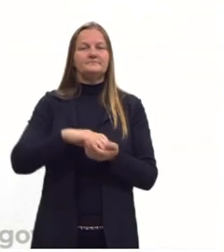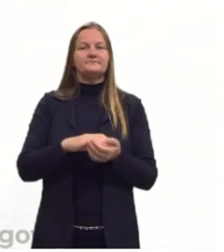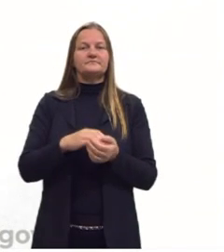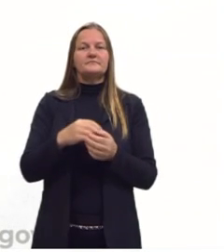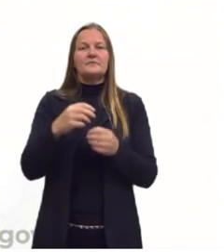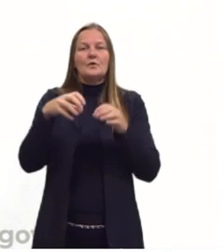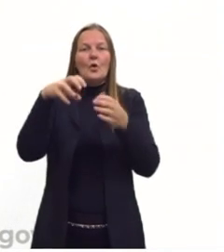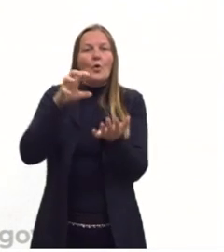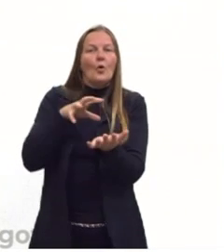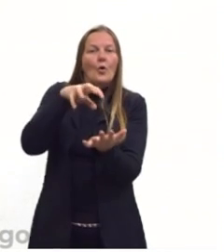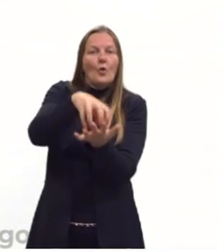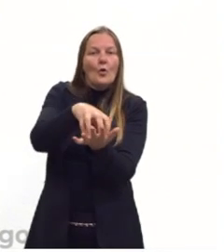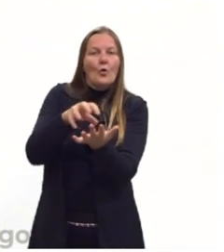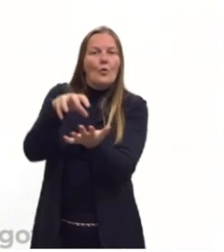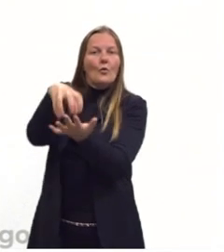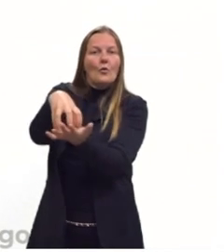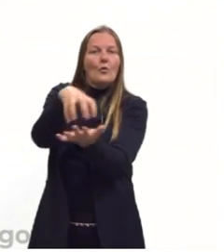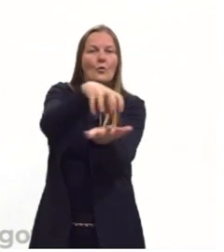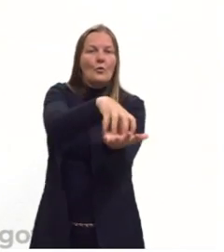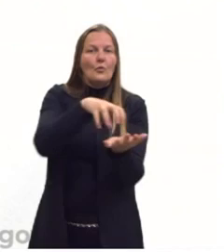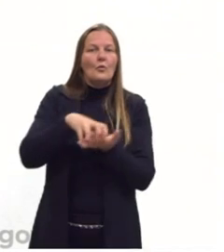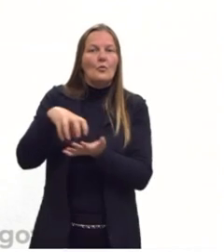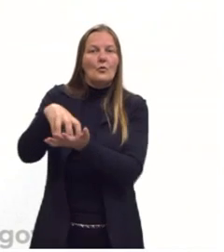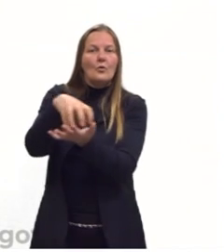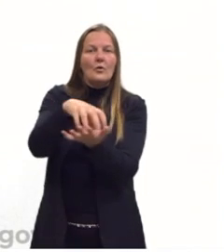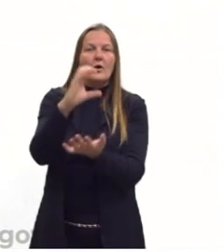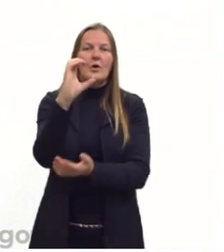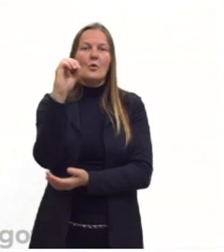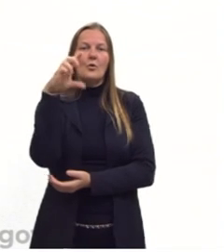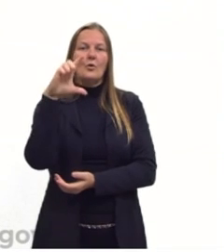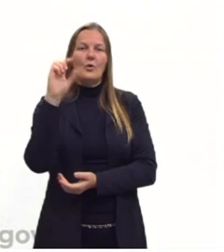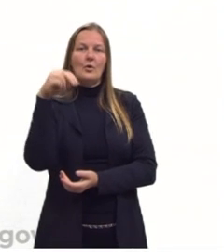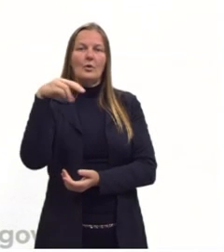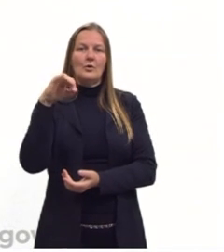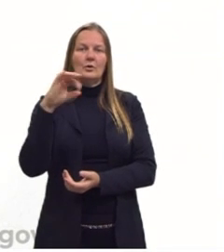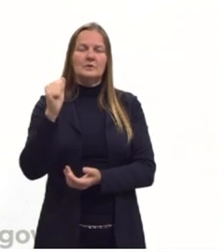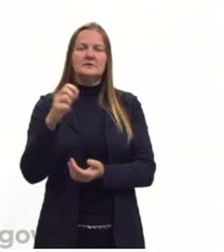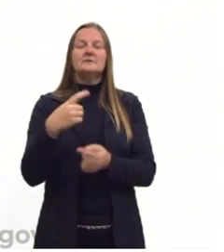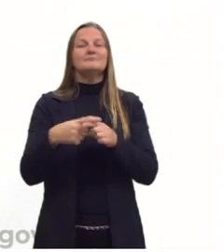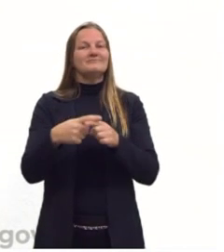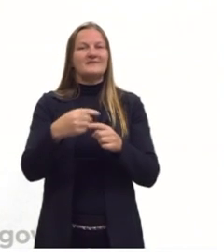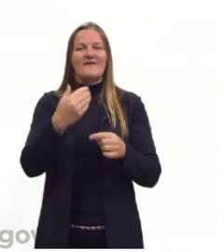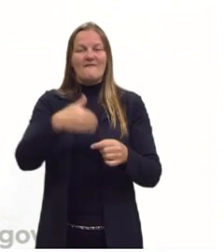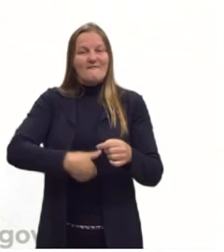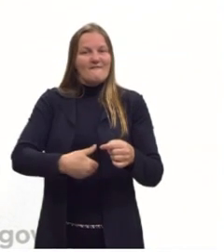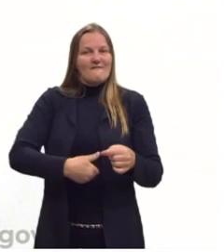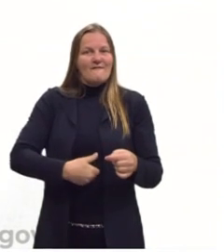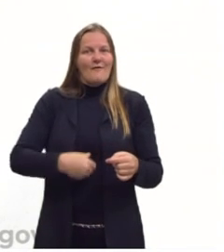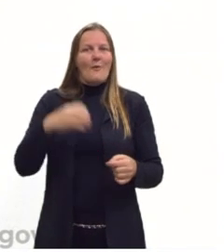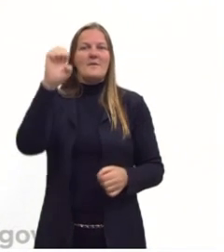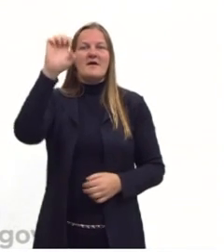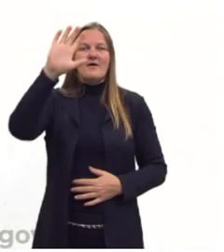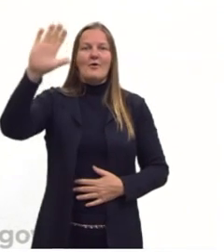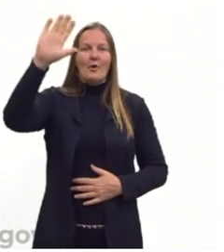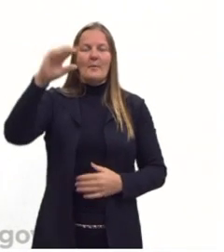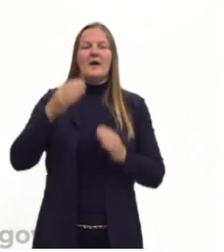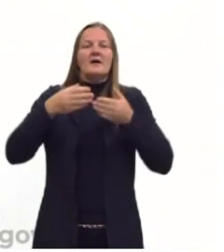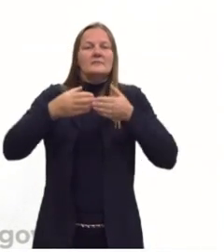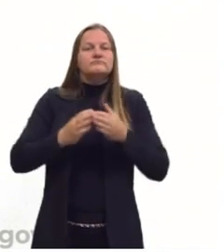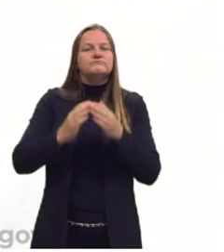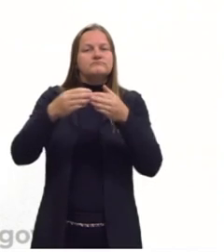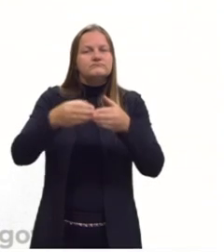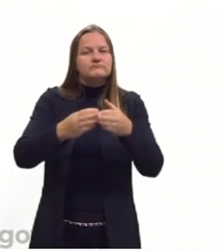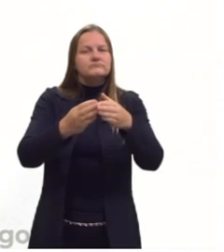colônias também foi, em grande parte, para sanar esse problema de fome na Europa. E essas navegações